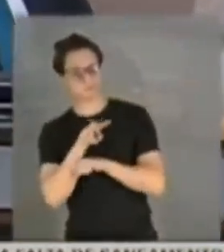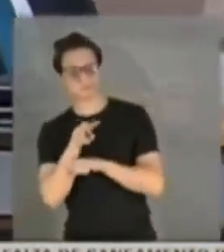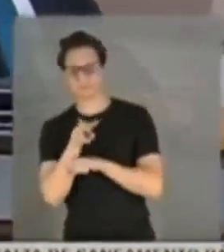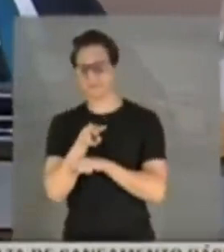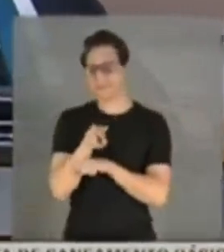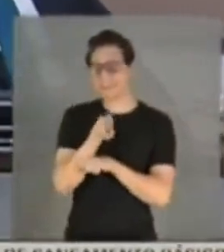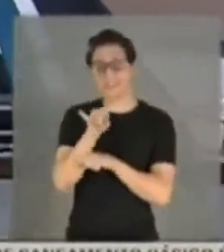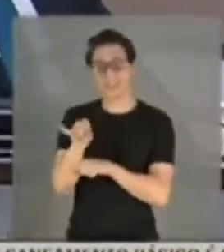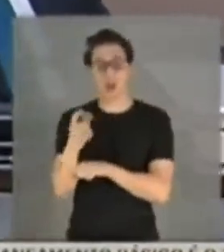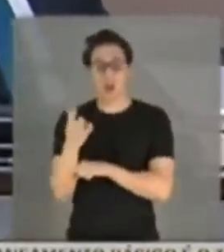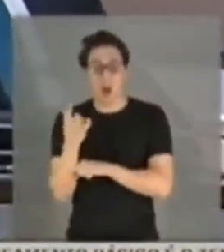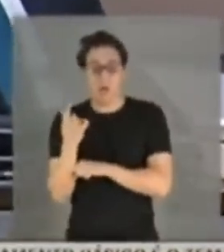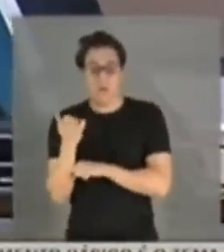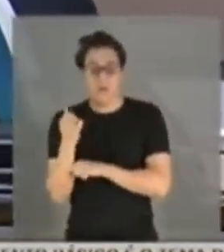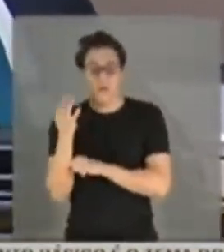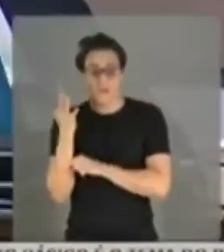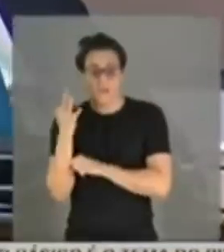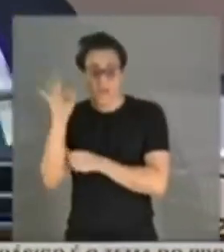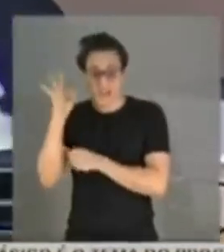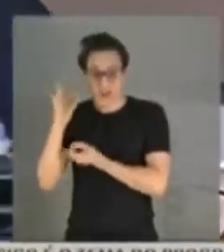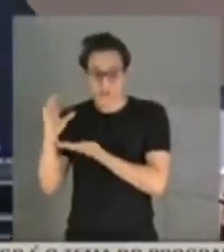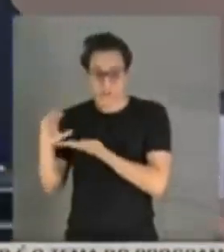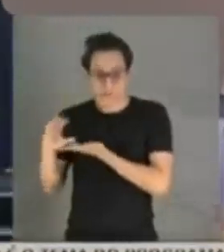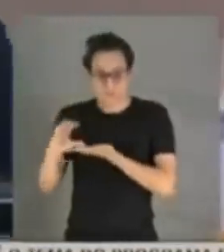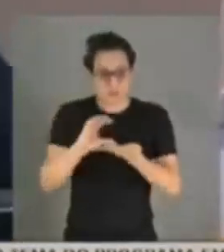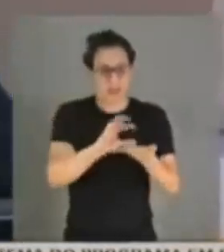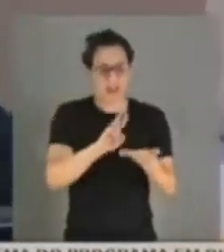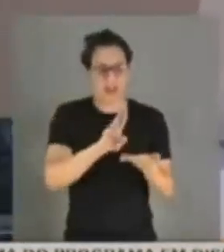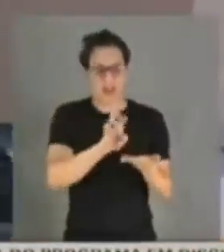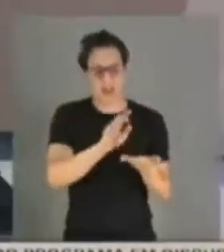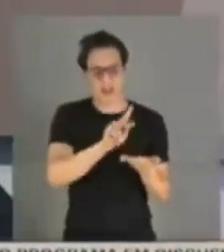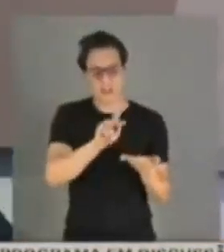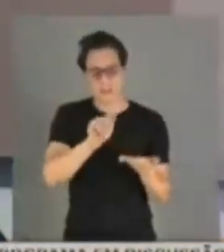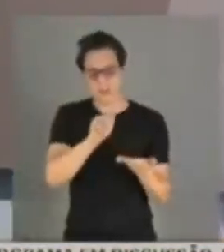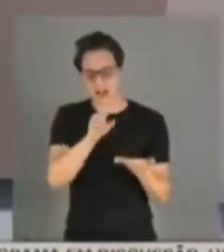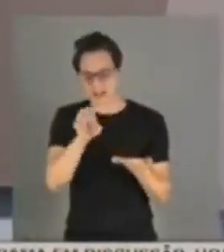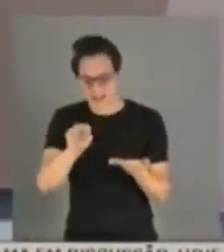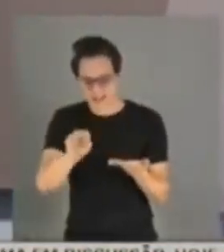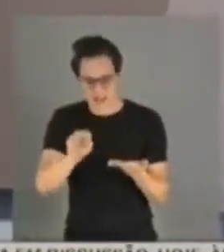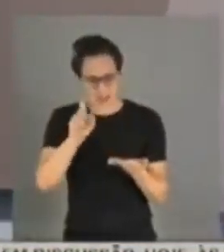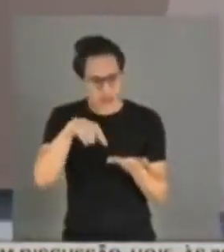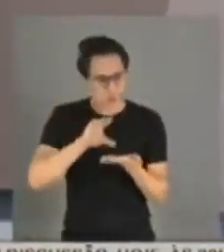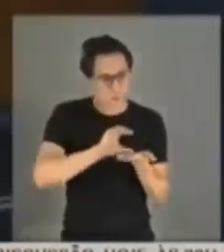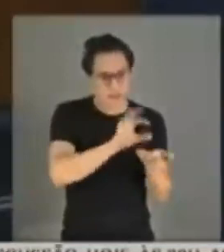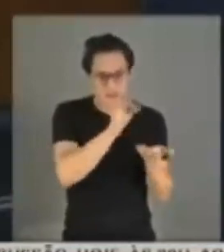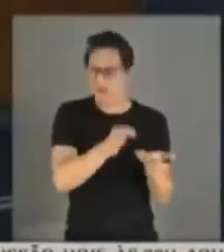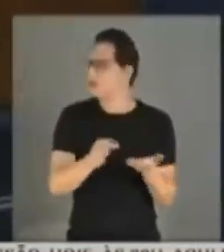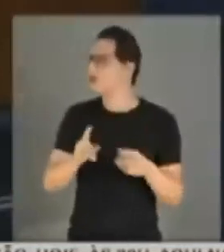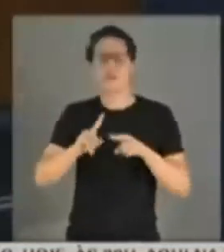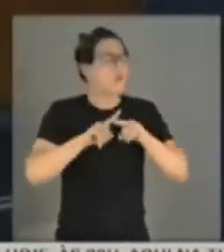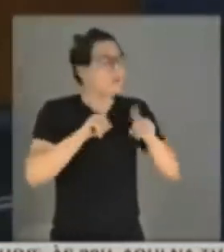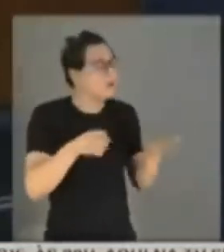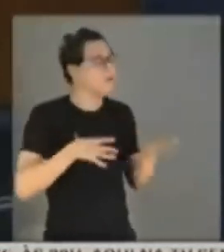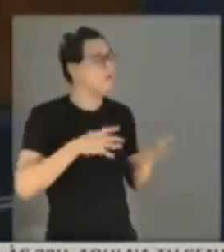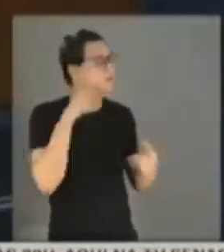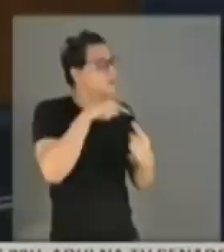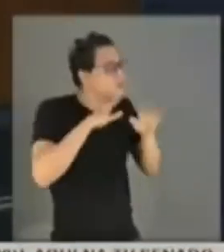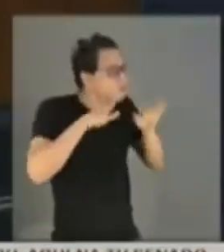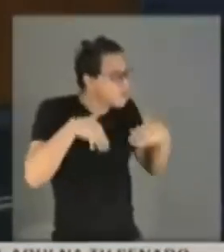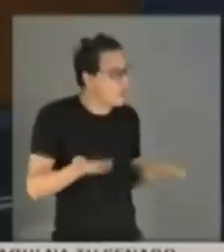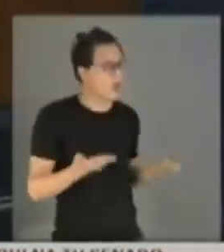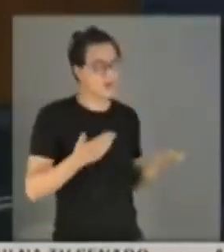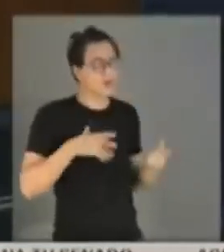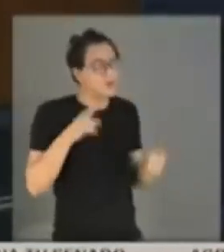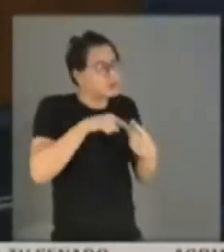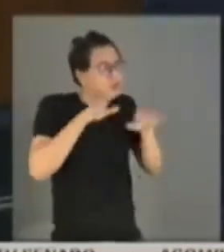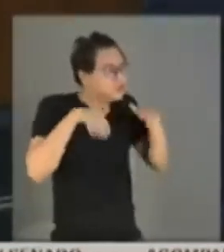repasso dos recursos federais aos entes subnacionais. Sim, mas o senhor passou para o seu pai com que objetivo? Eu vou falar qual